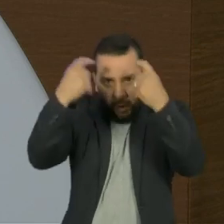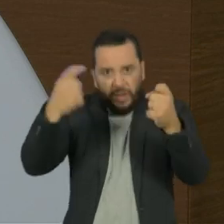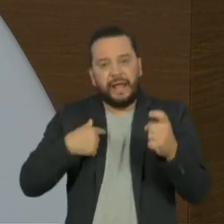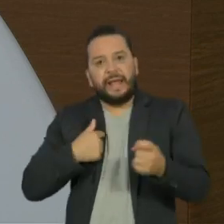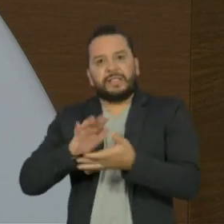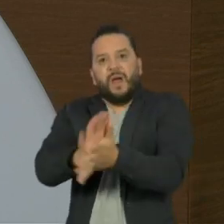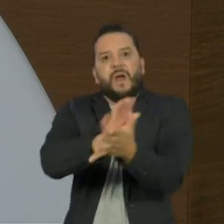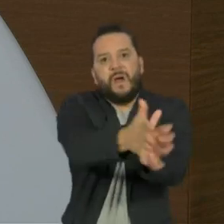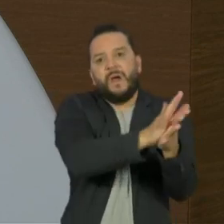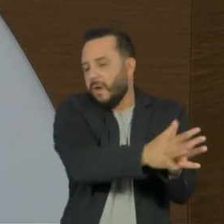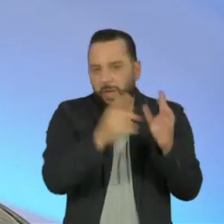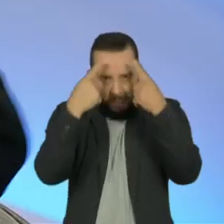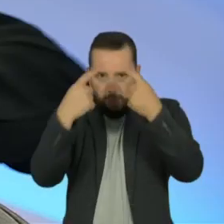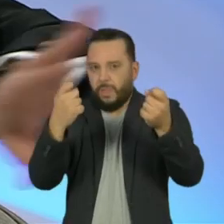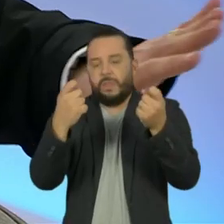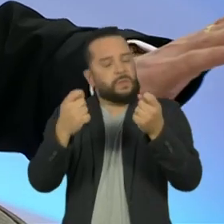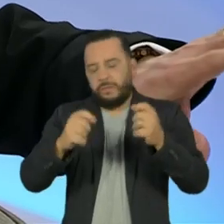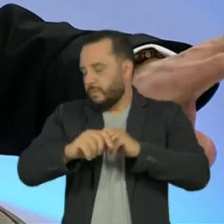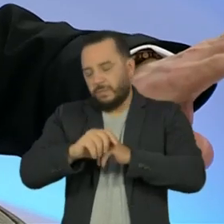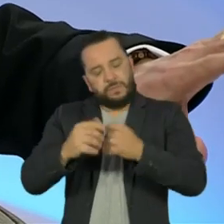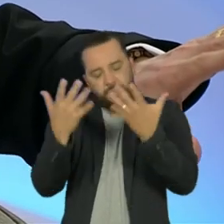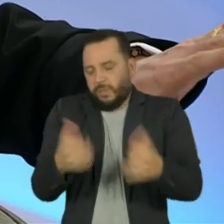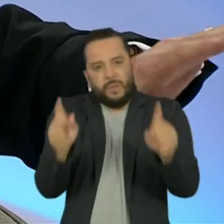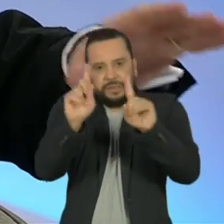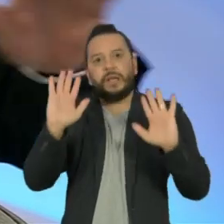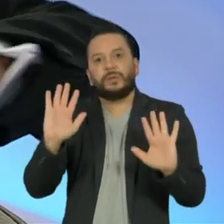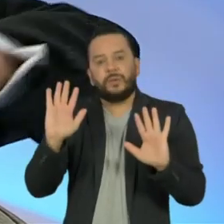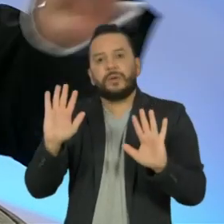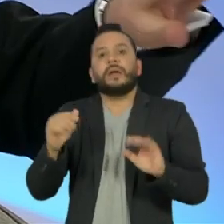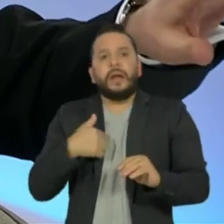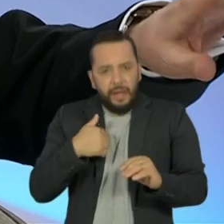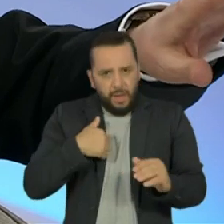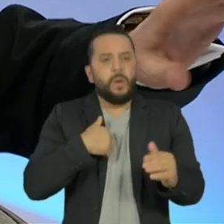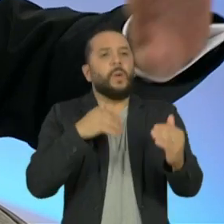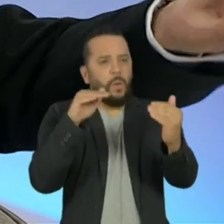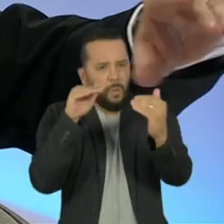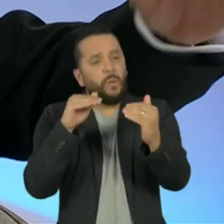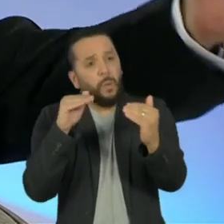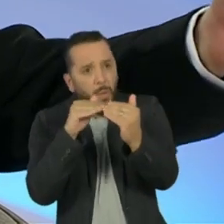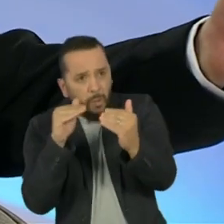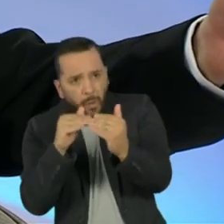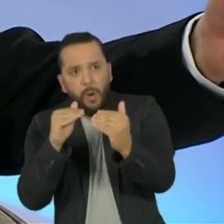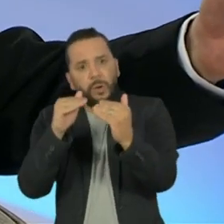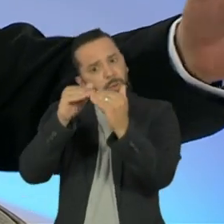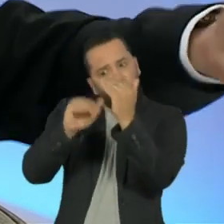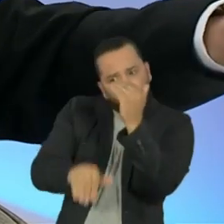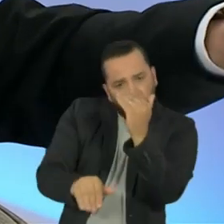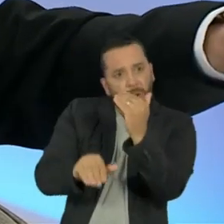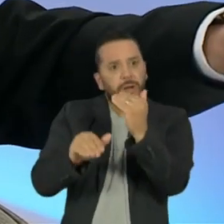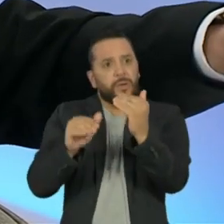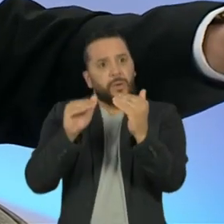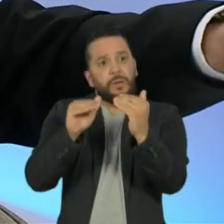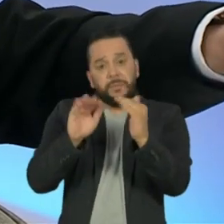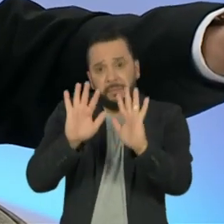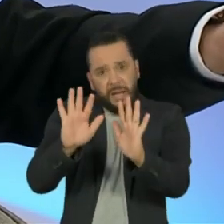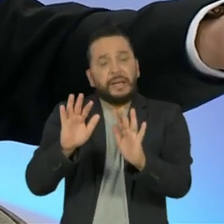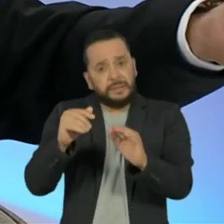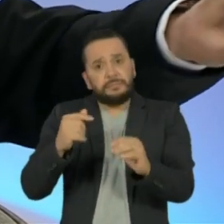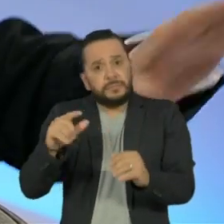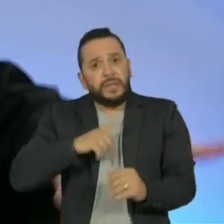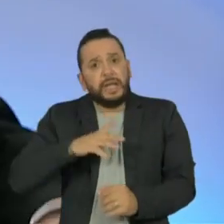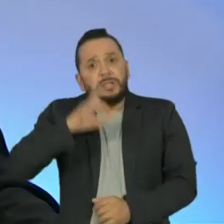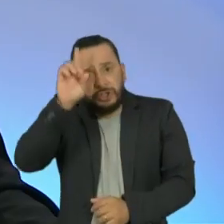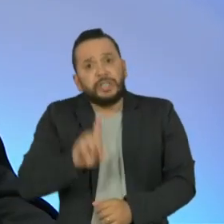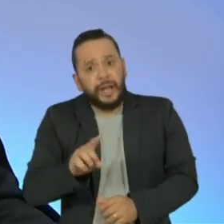instituições. Portanto, o meu problema não são os conservadores. Eu posso concordar, posso discordar, mais discordo do que concordo, mas eles têm todo o direito